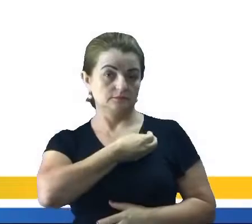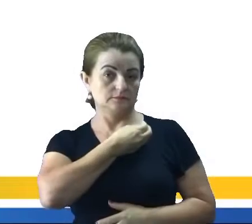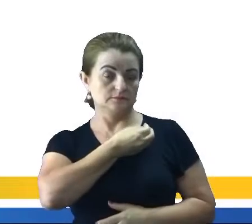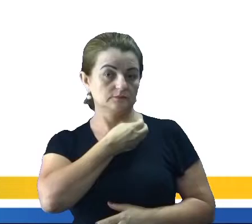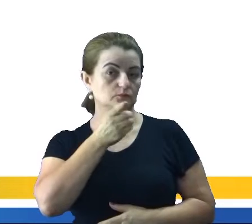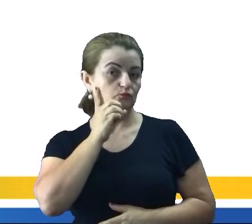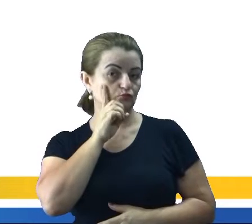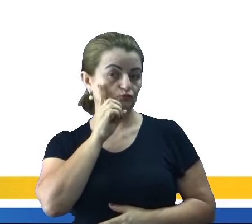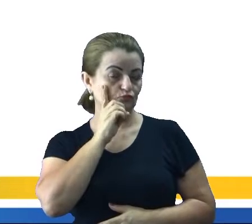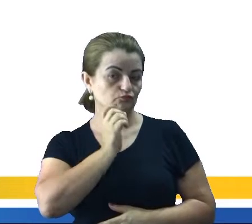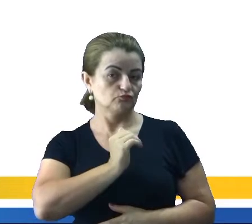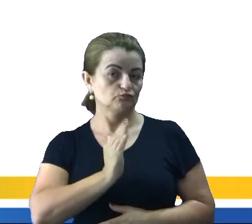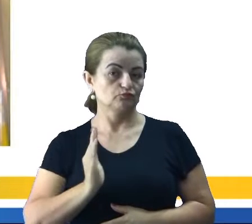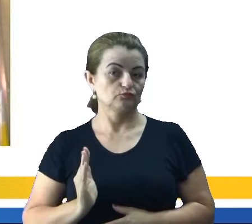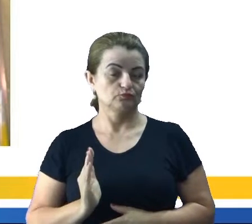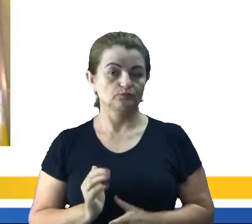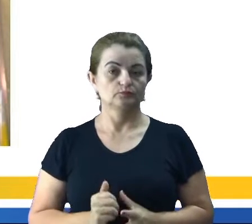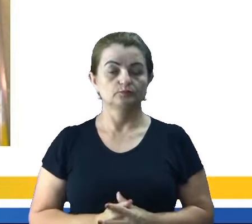diária.